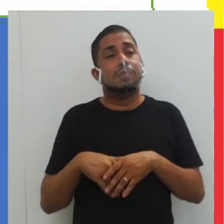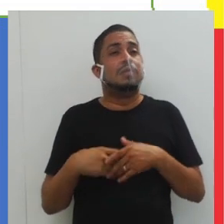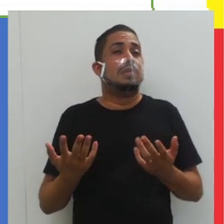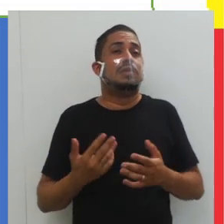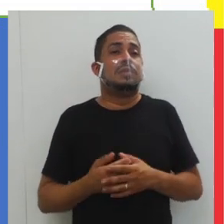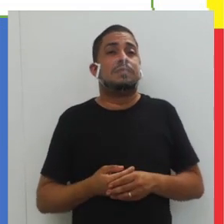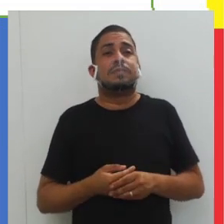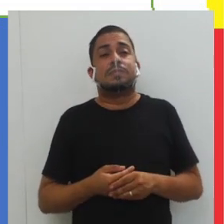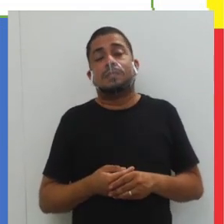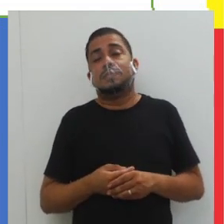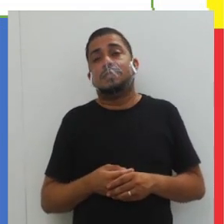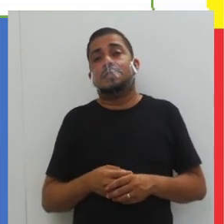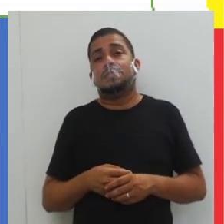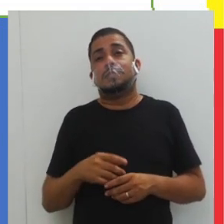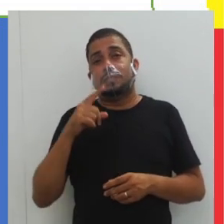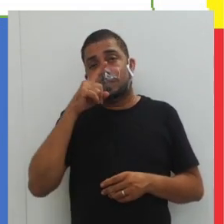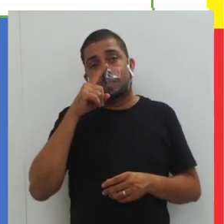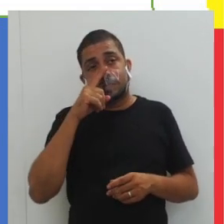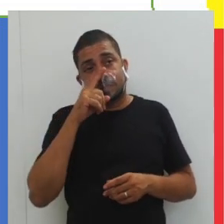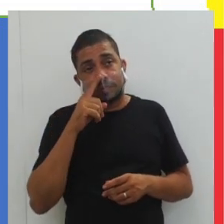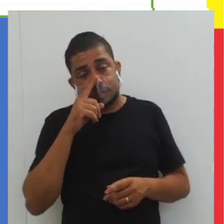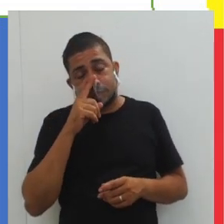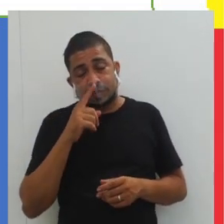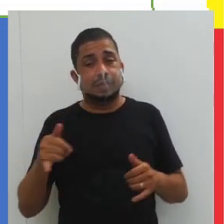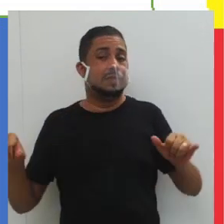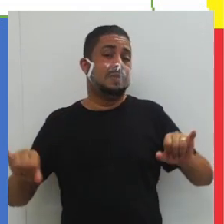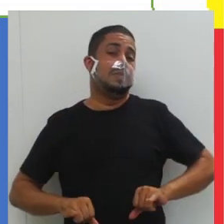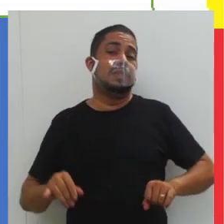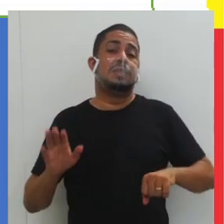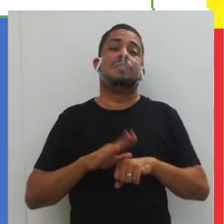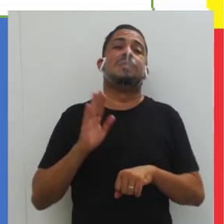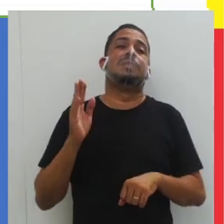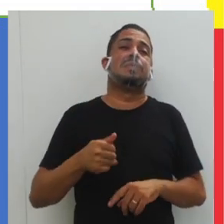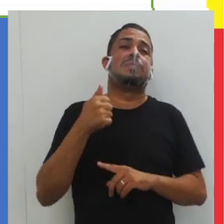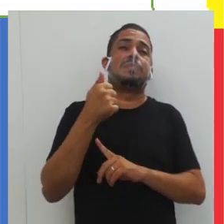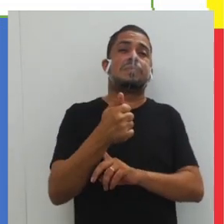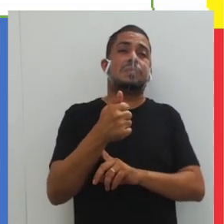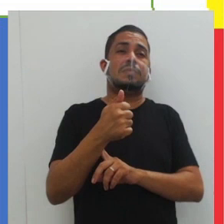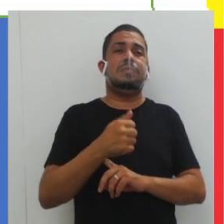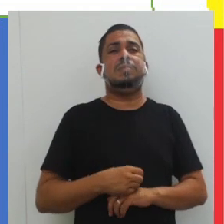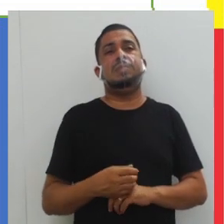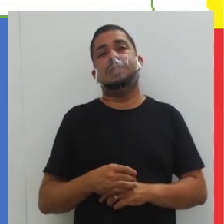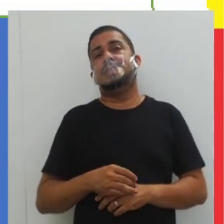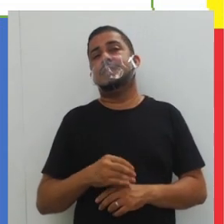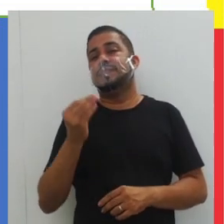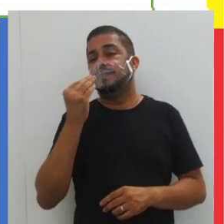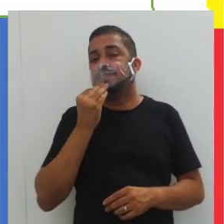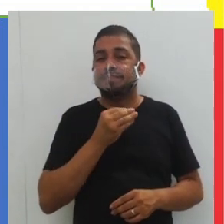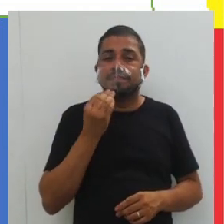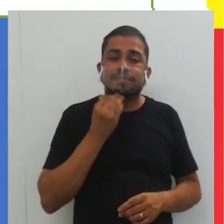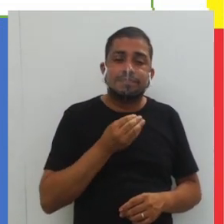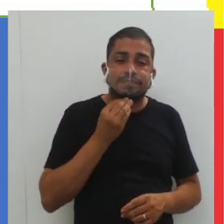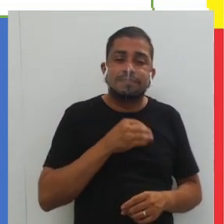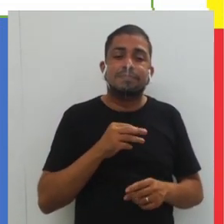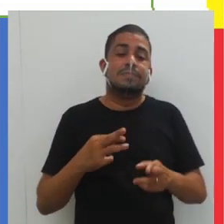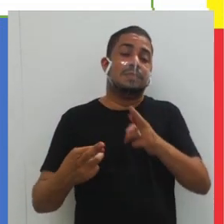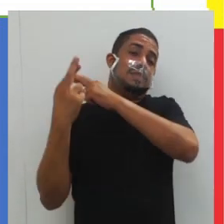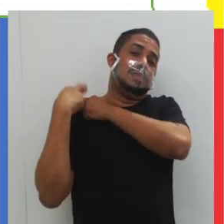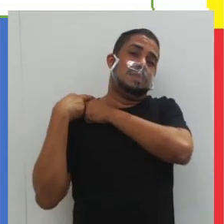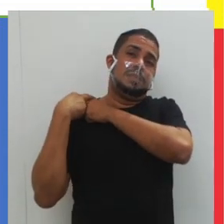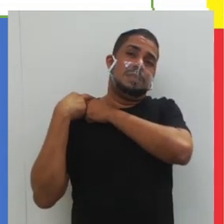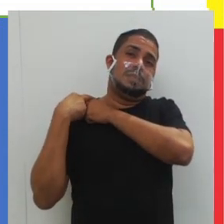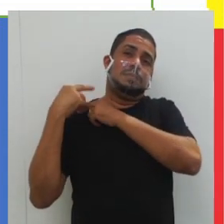qual aquele de maior gravidade, aquele que afeta mais? Letra A, a precariedade de